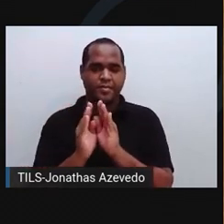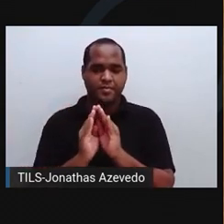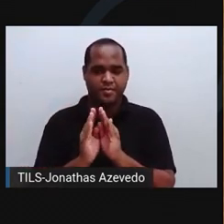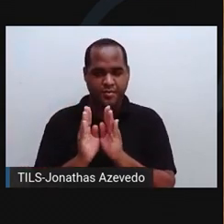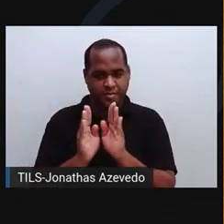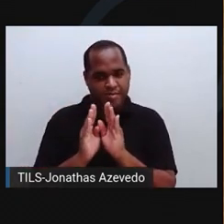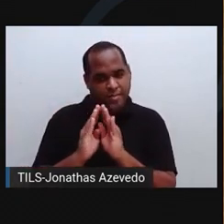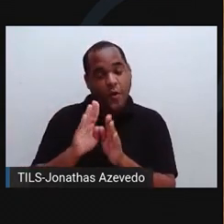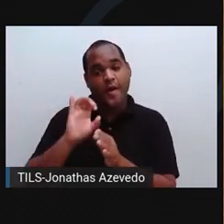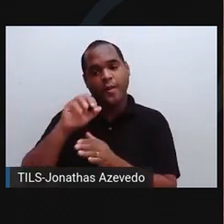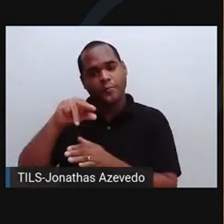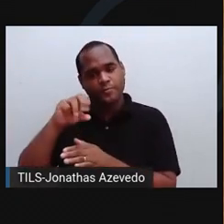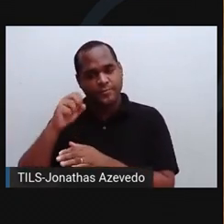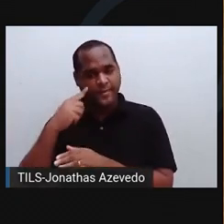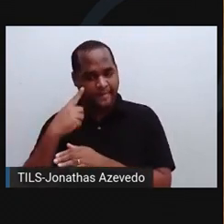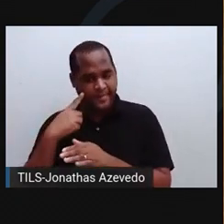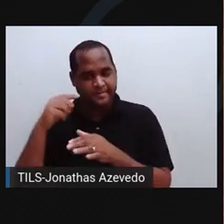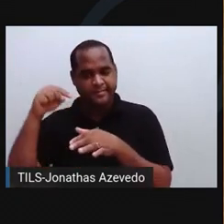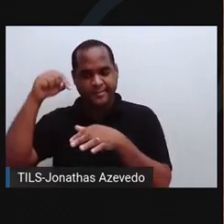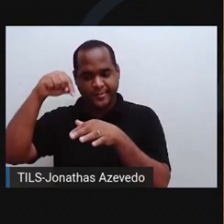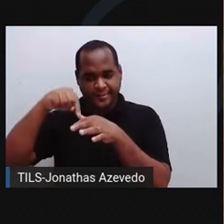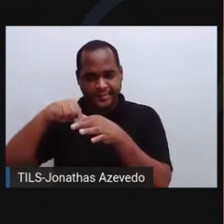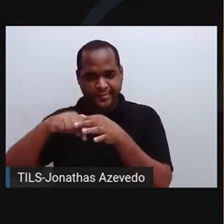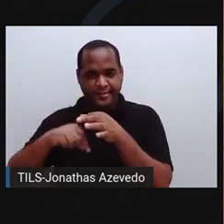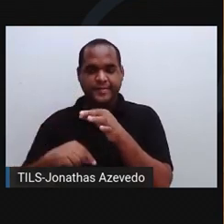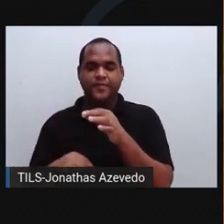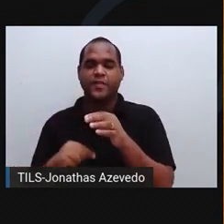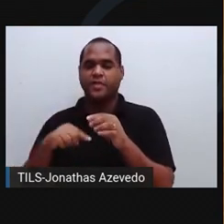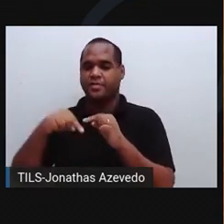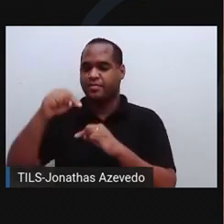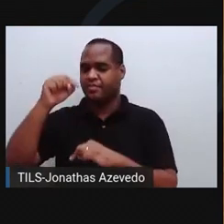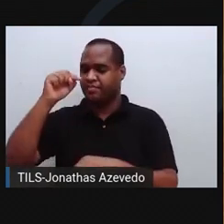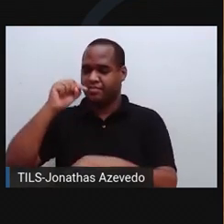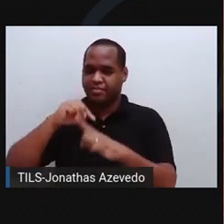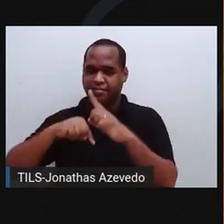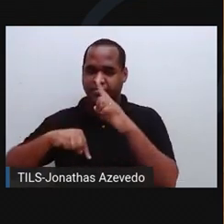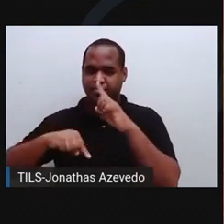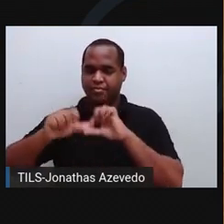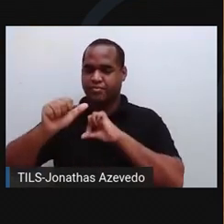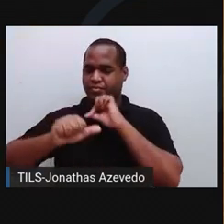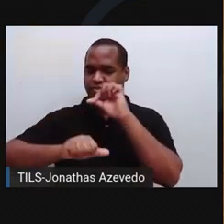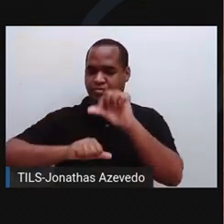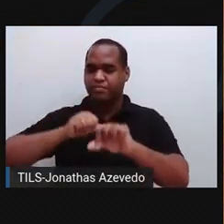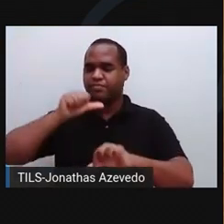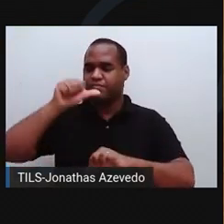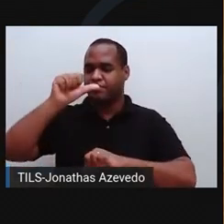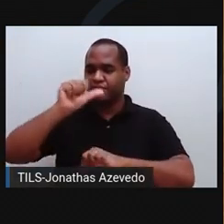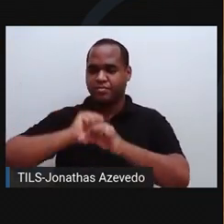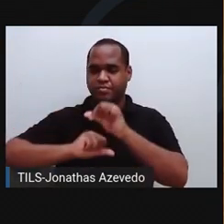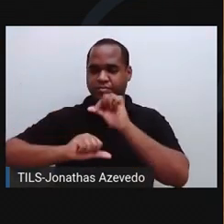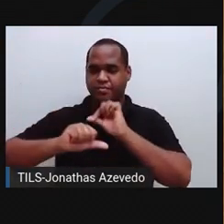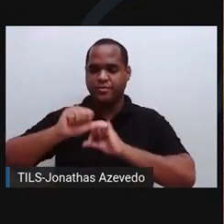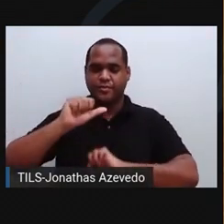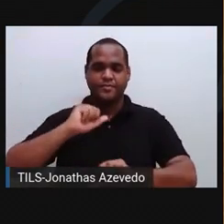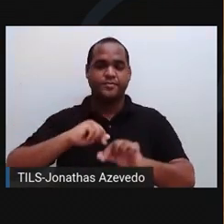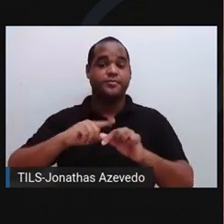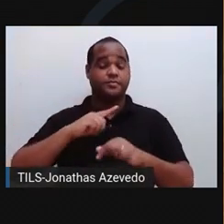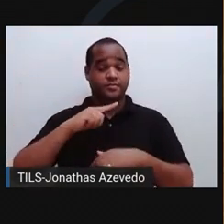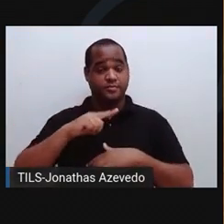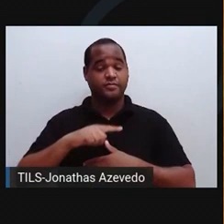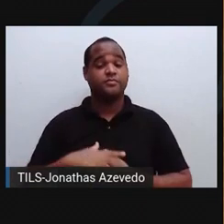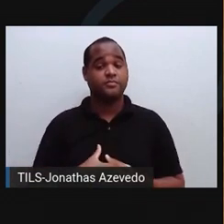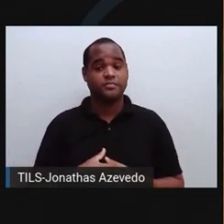canais, mudando a distribuição de cargas através da membrana. Os neurotransmissores são